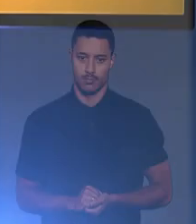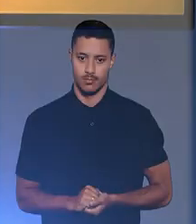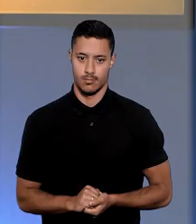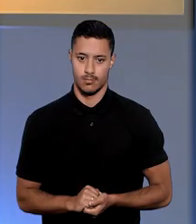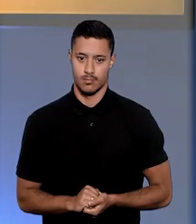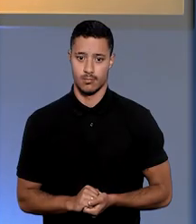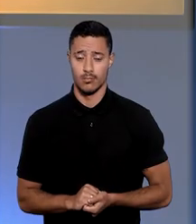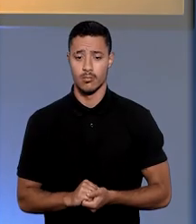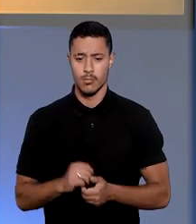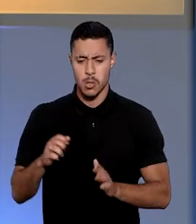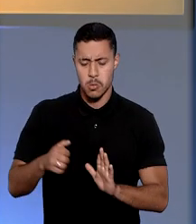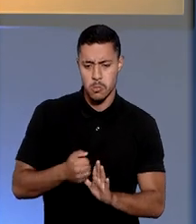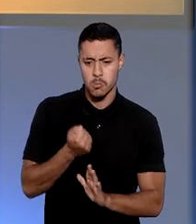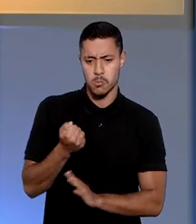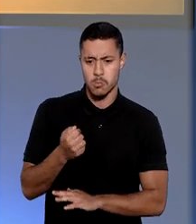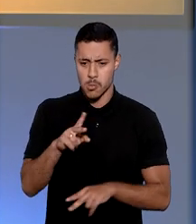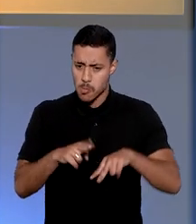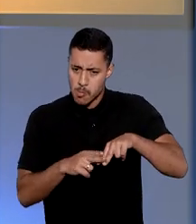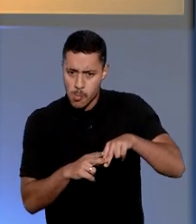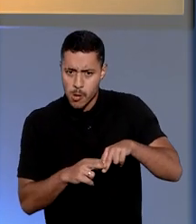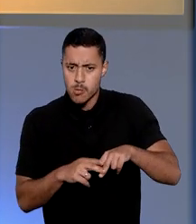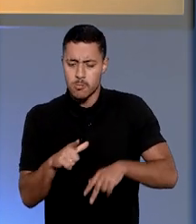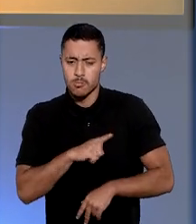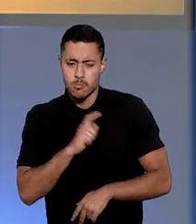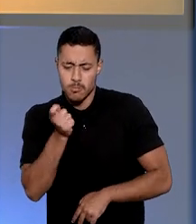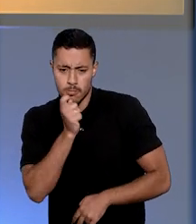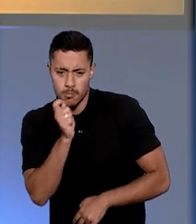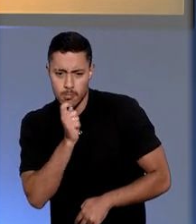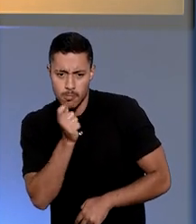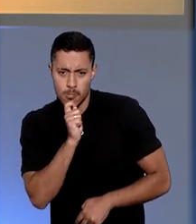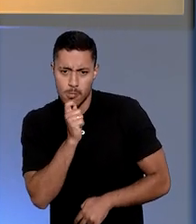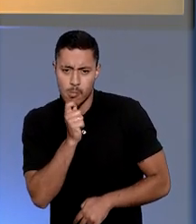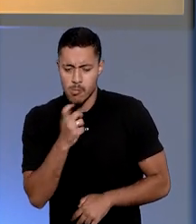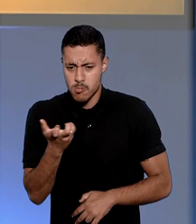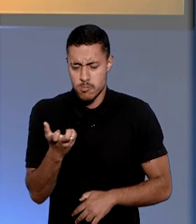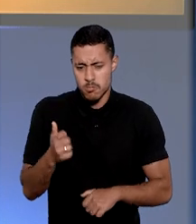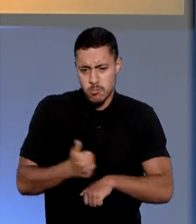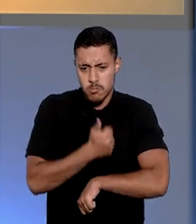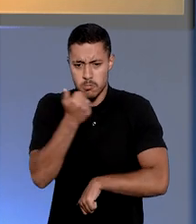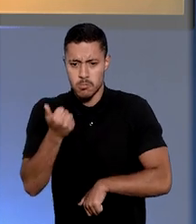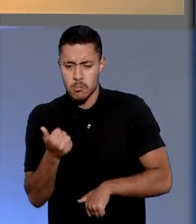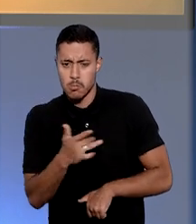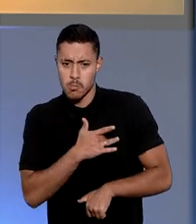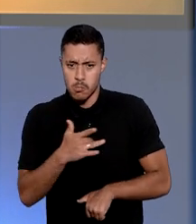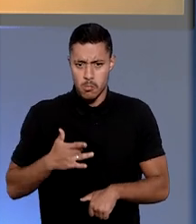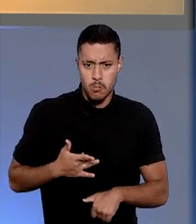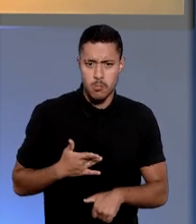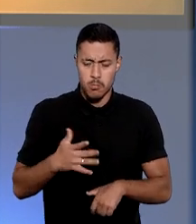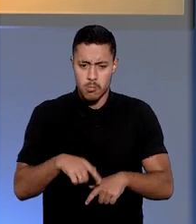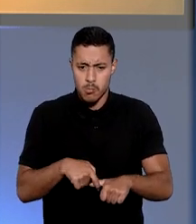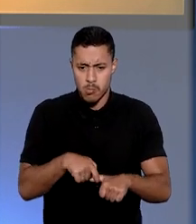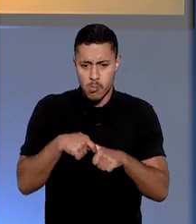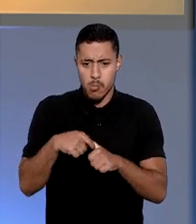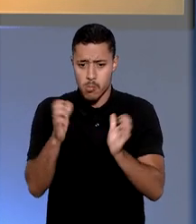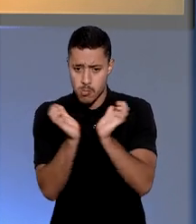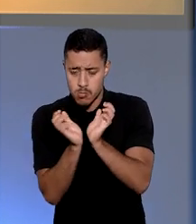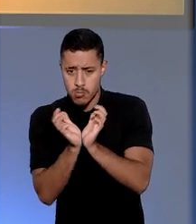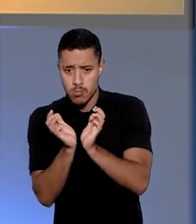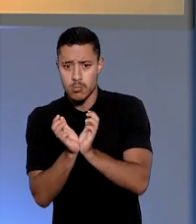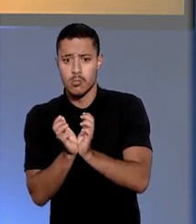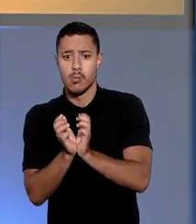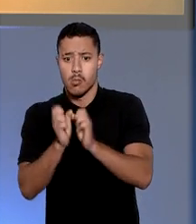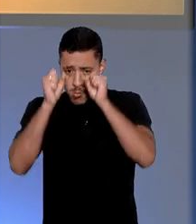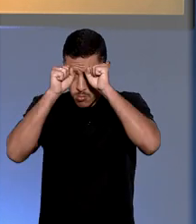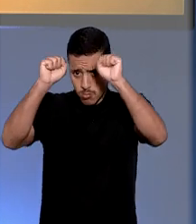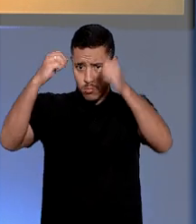Salvo conduto para pacientes cultivarem canábis com fim medicinal é assegurado pela sexta turma do Superior